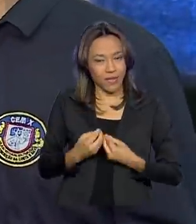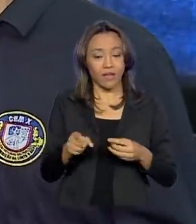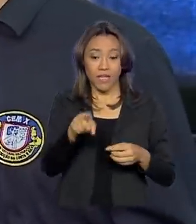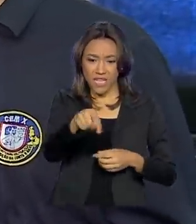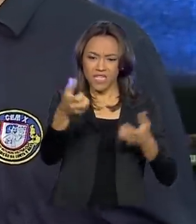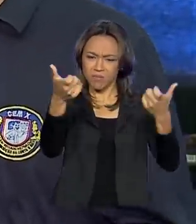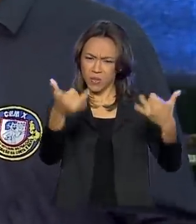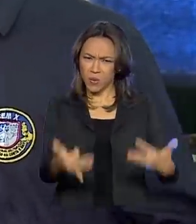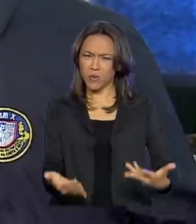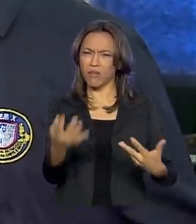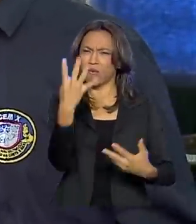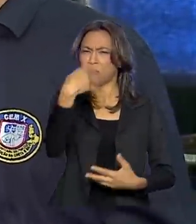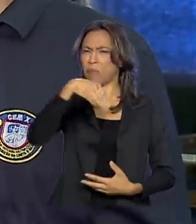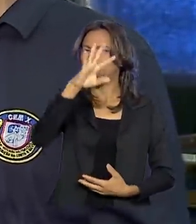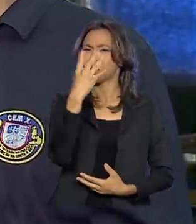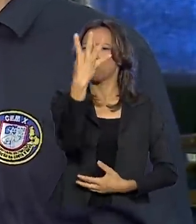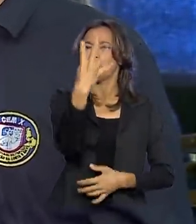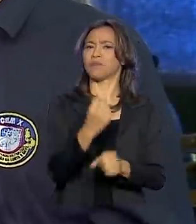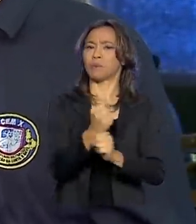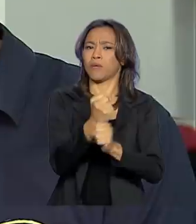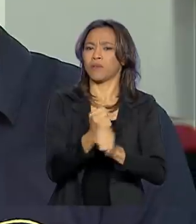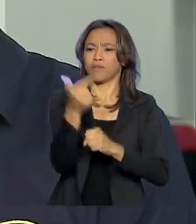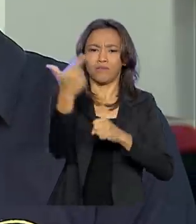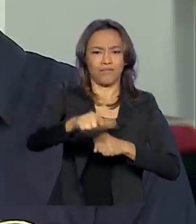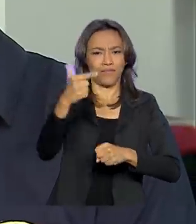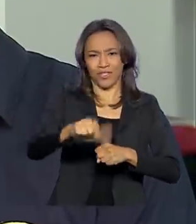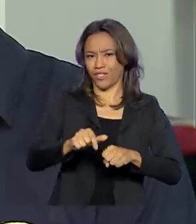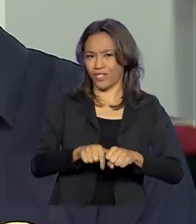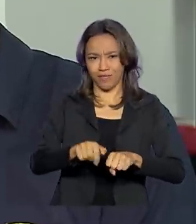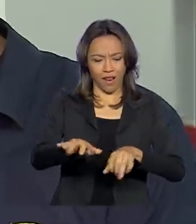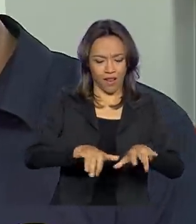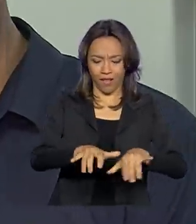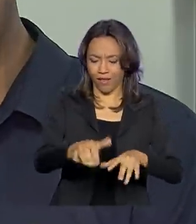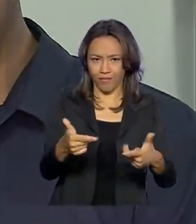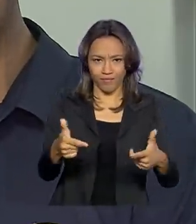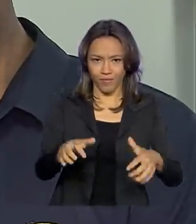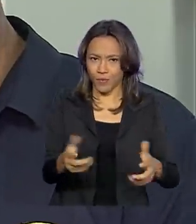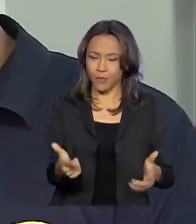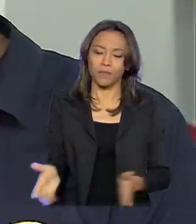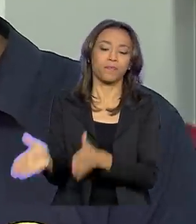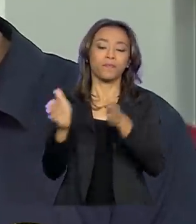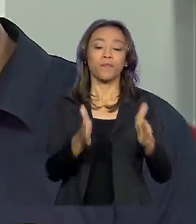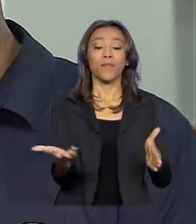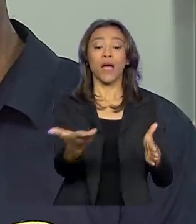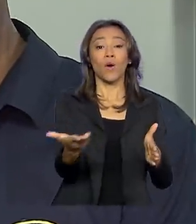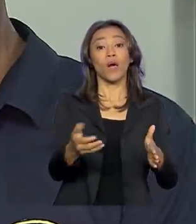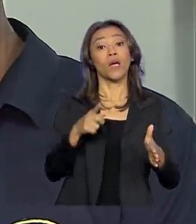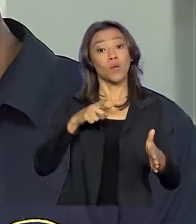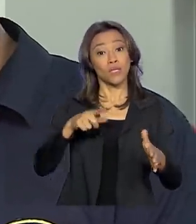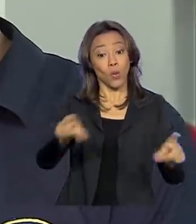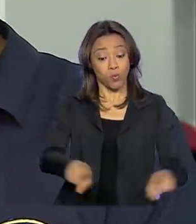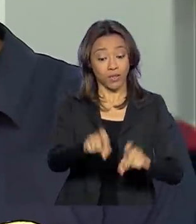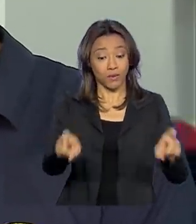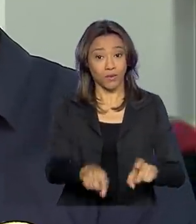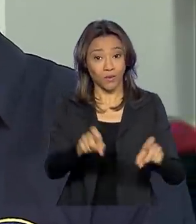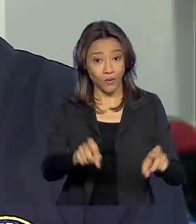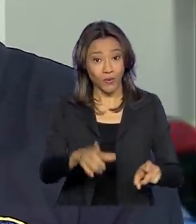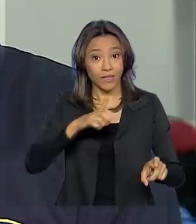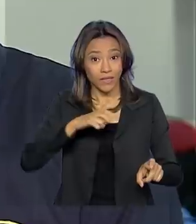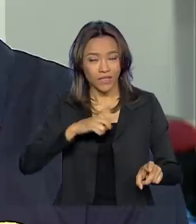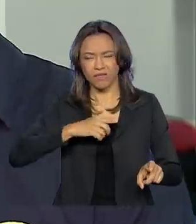estava há mais de quatro anos sem laboratório. Agora, com os equipamentos de informática, podemos alçar